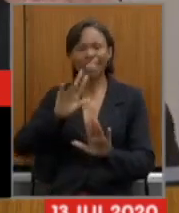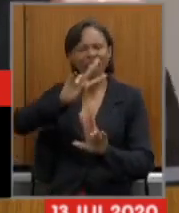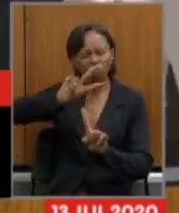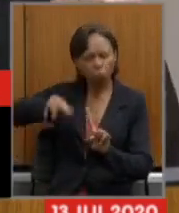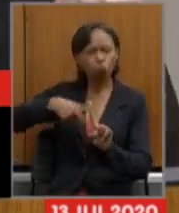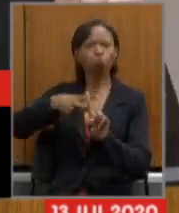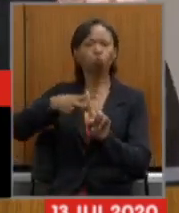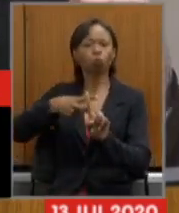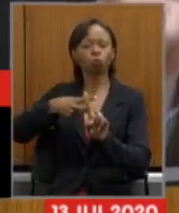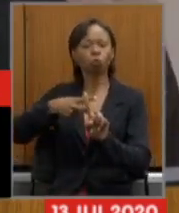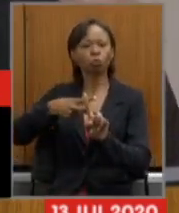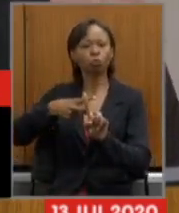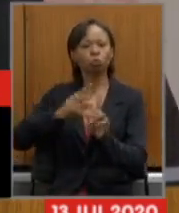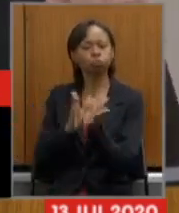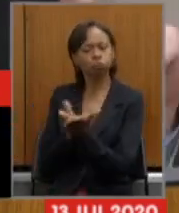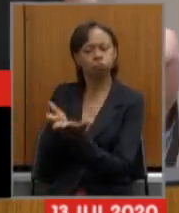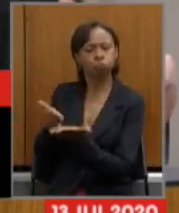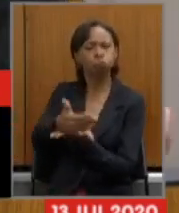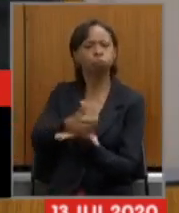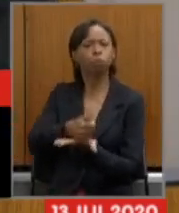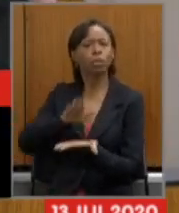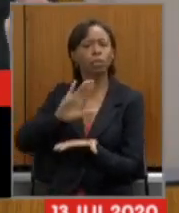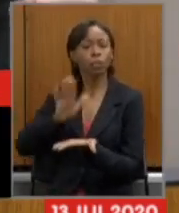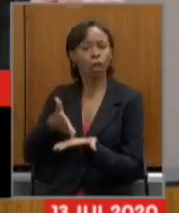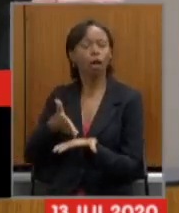conseguimos para o acordo